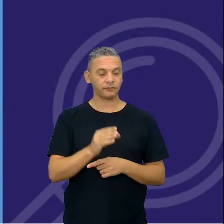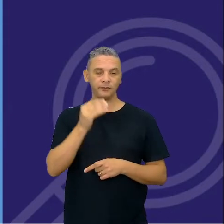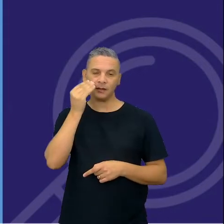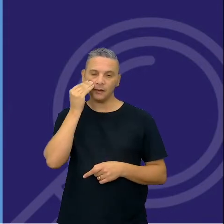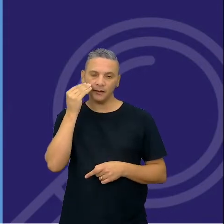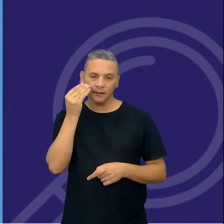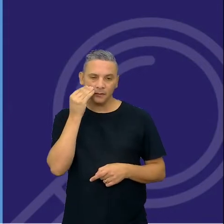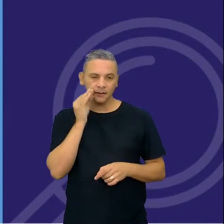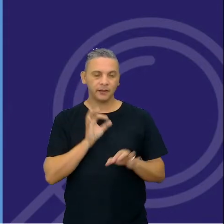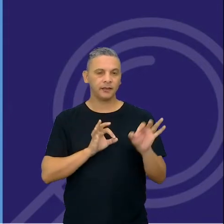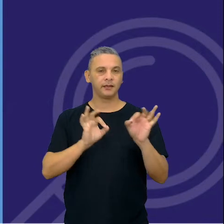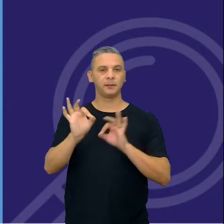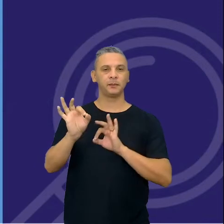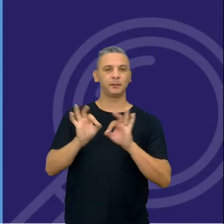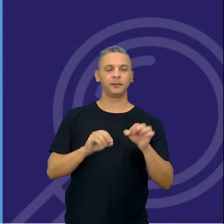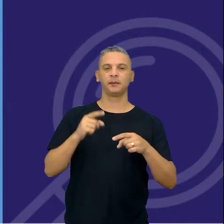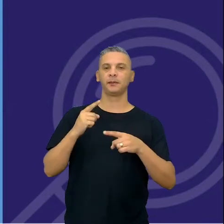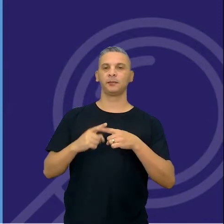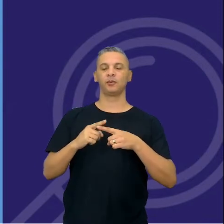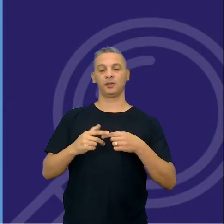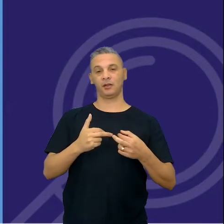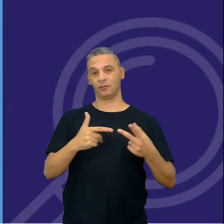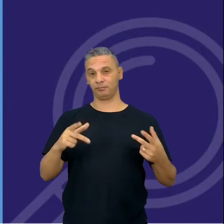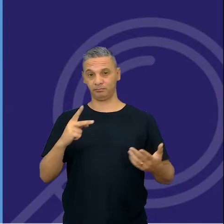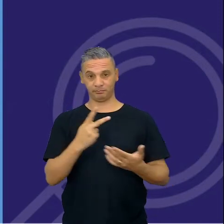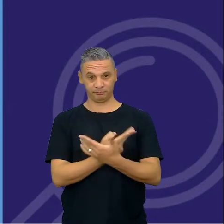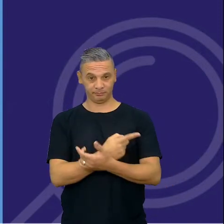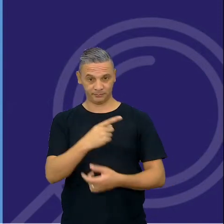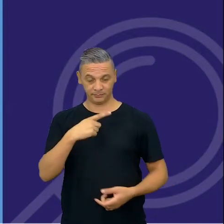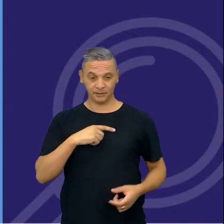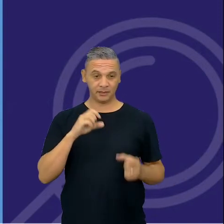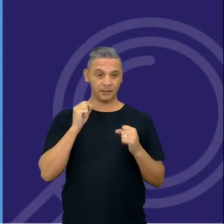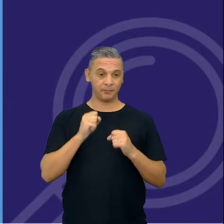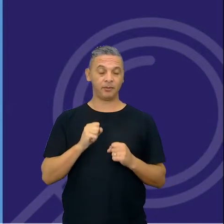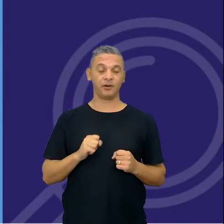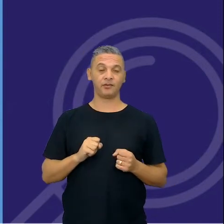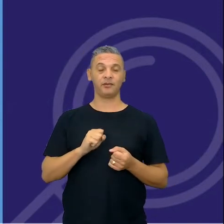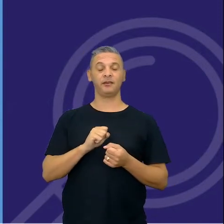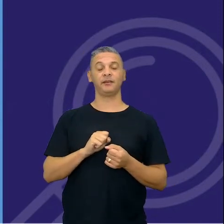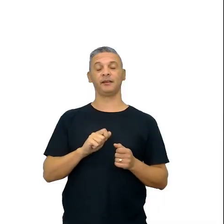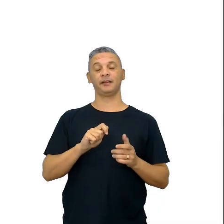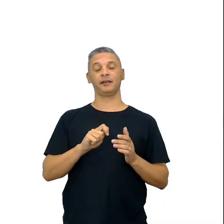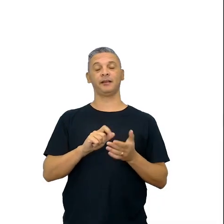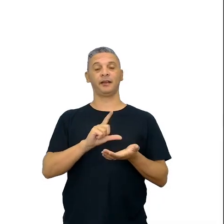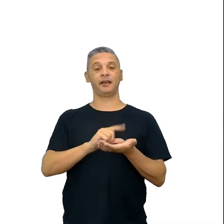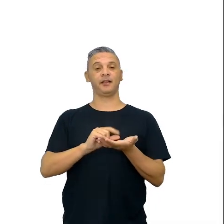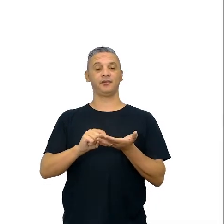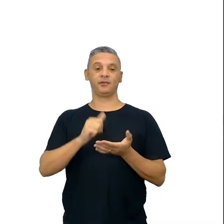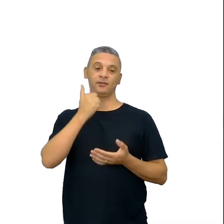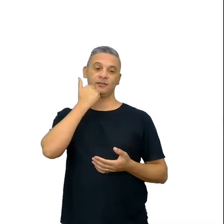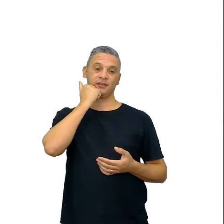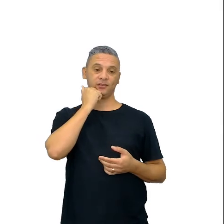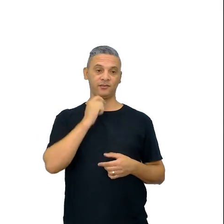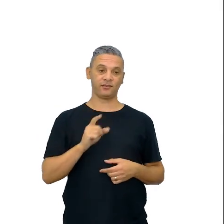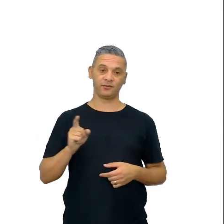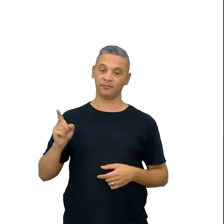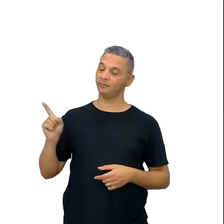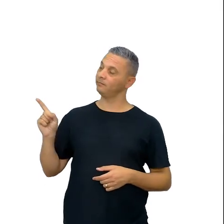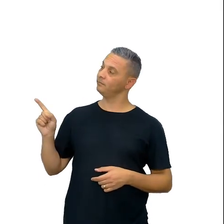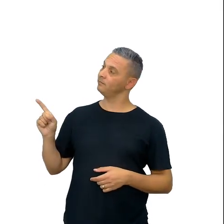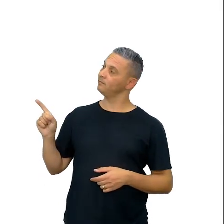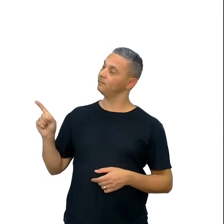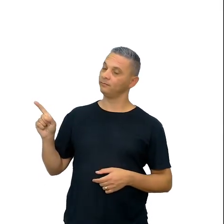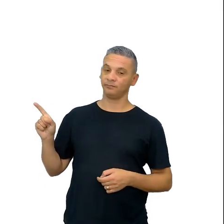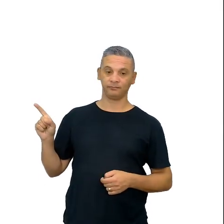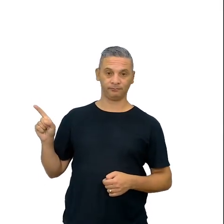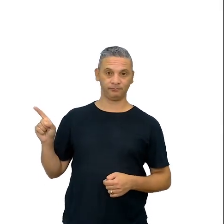pensar do porquê essas coisas acontecem, eu posso trazer um artigo científico que eu vou sugerir aqui no próximo slide. Tá aí para